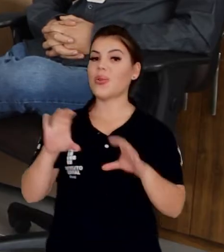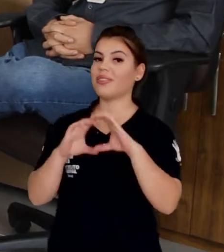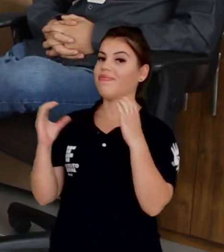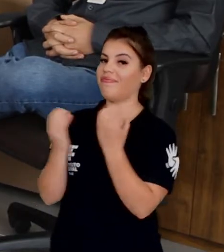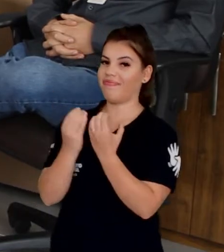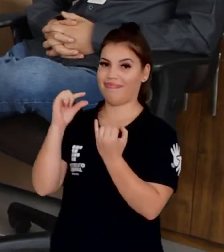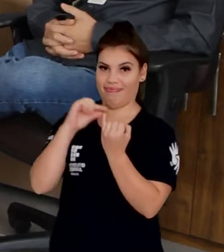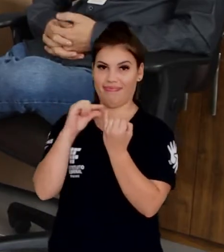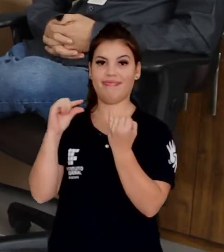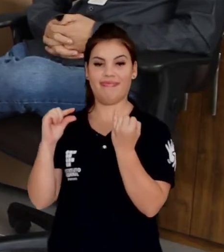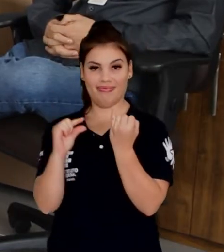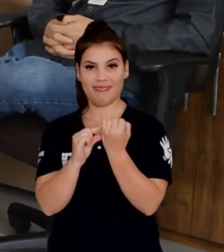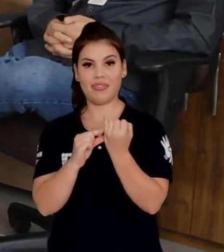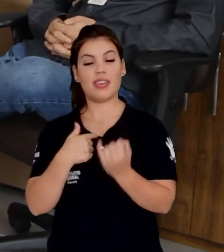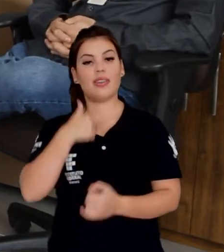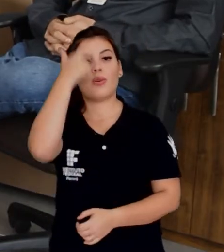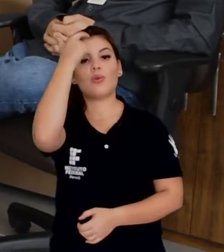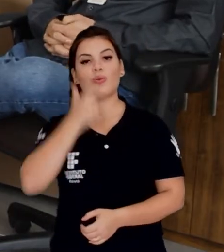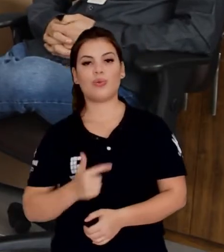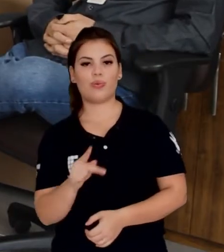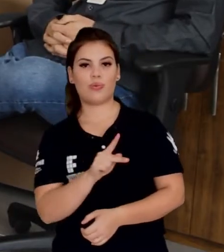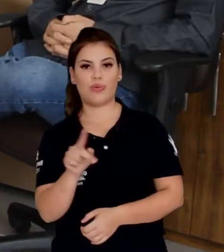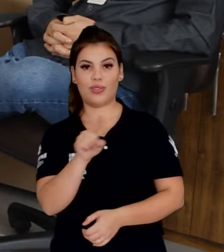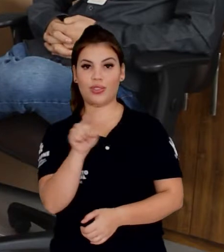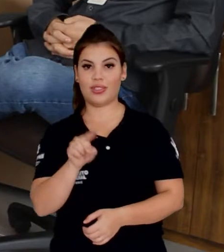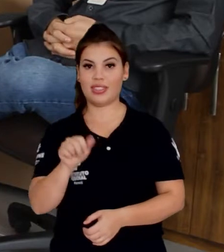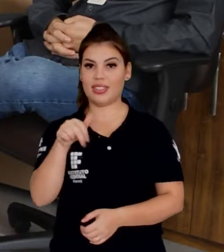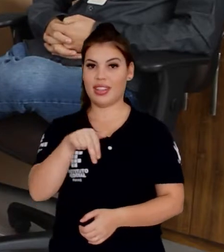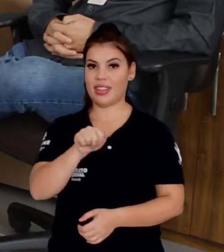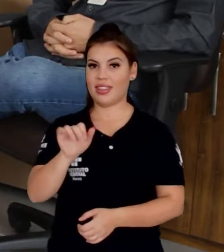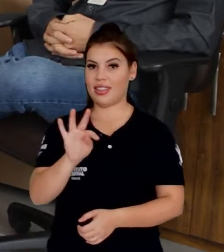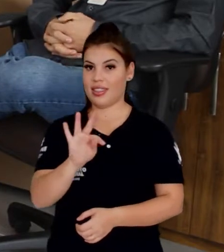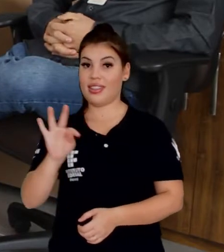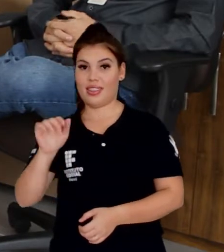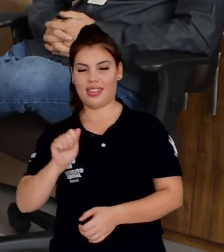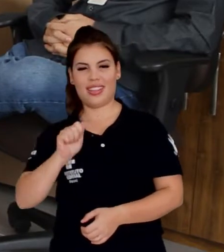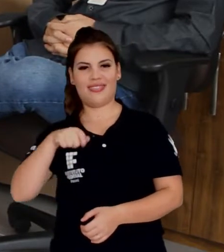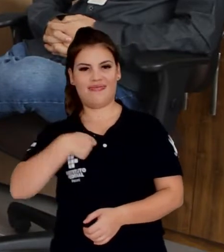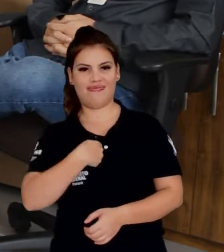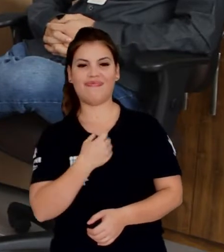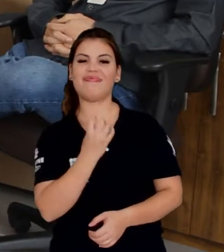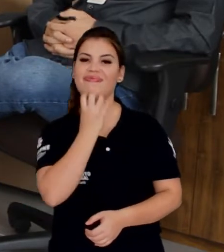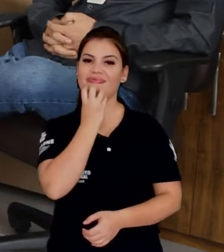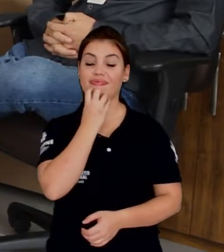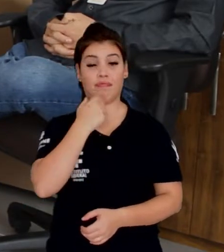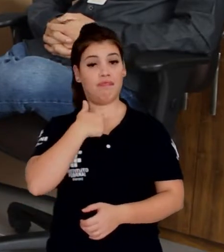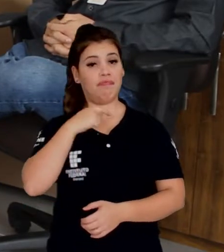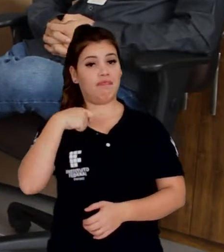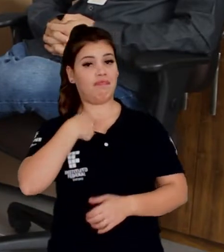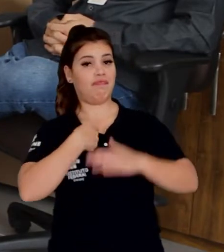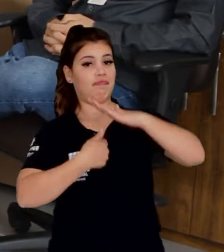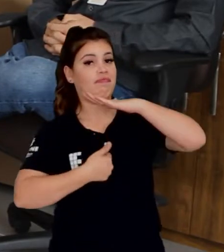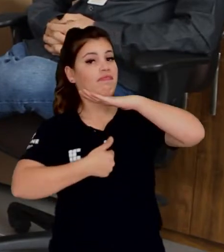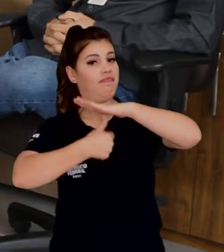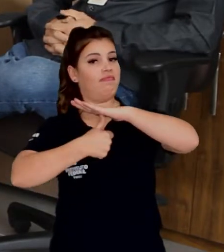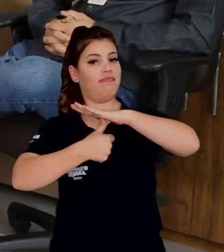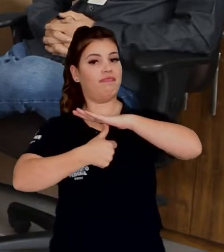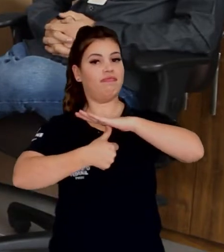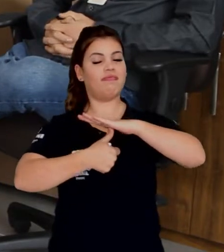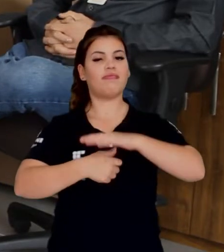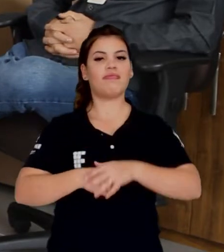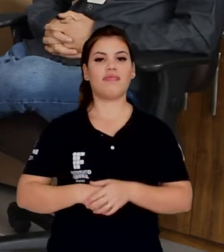Olá, comunidade do IFPR, eu sou o professor Odassir Zanato, reitor da instituição, e eu estou aqui